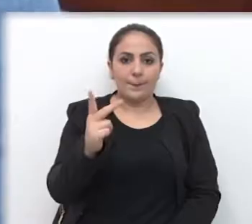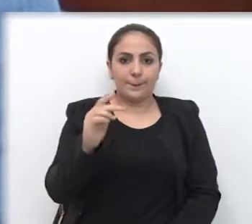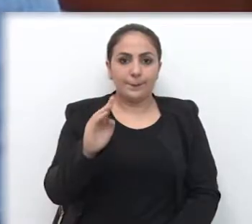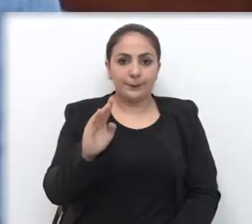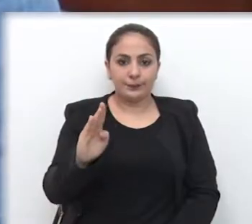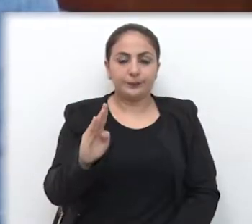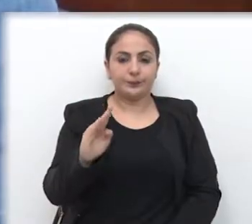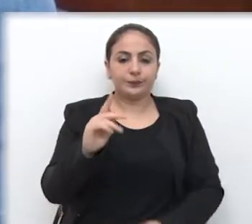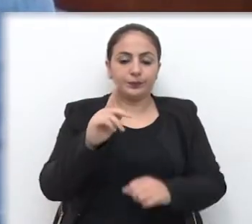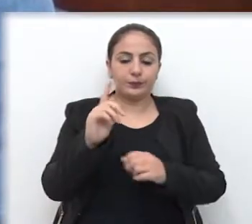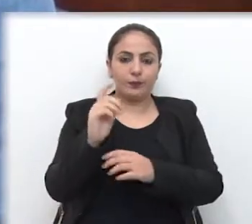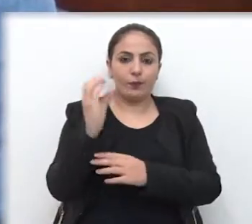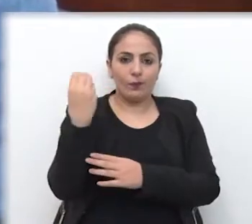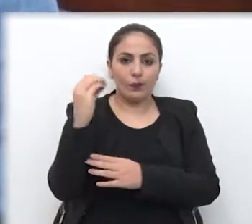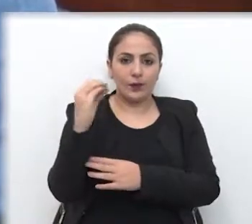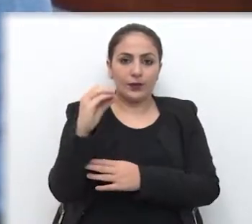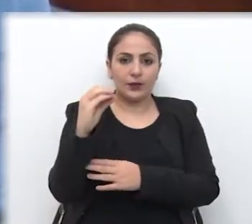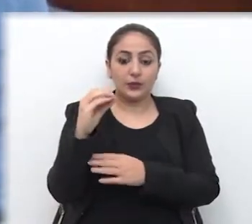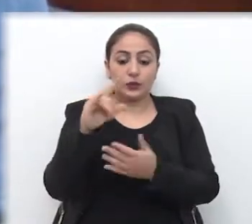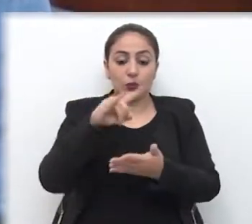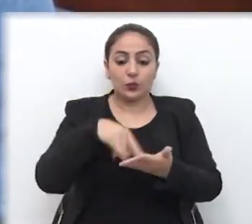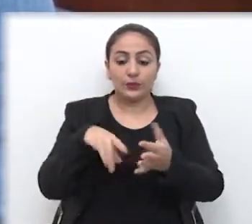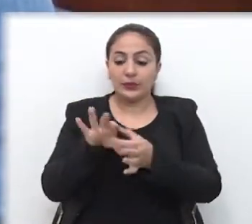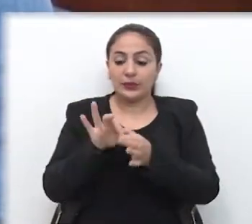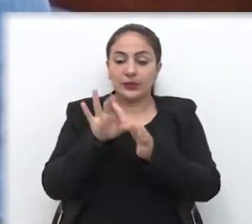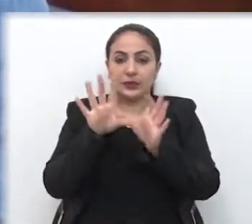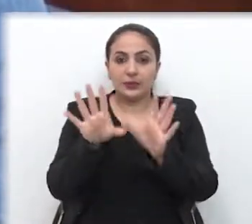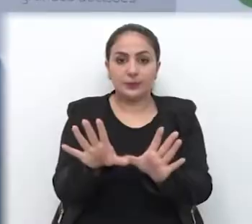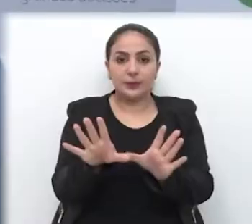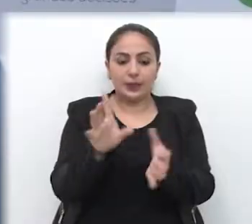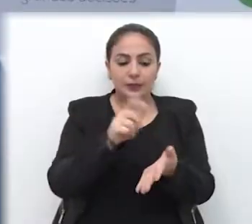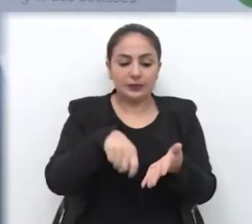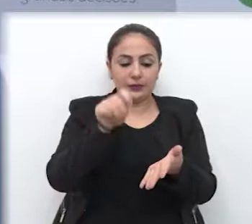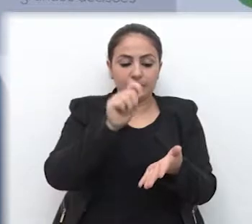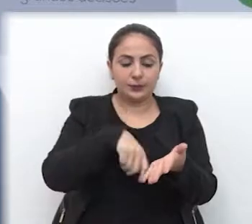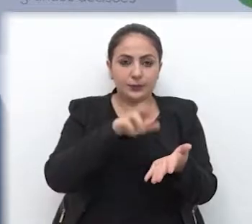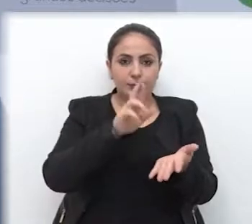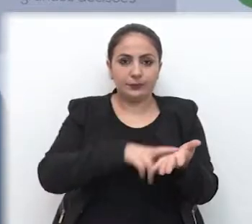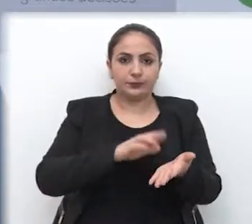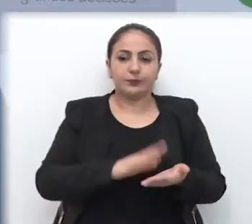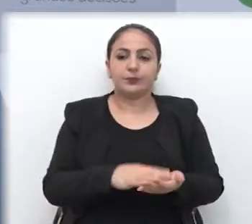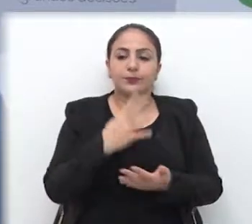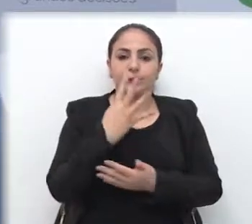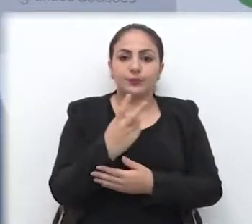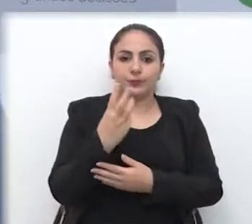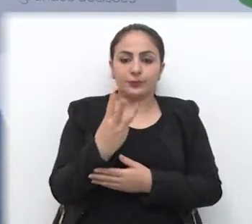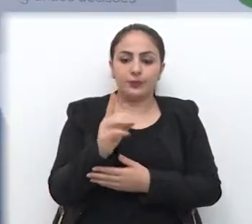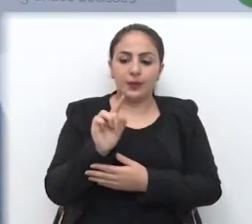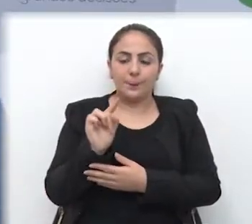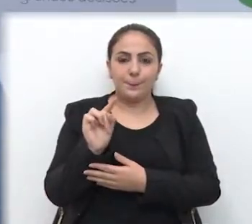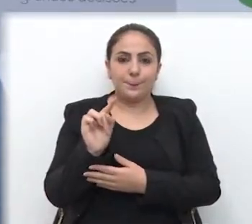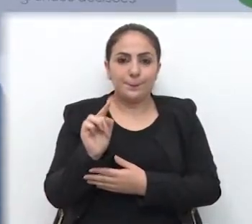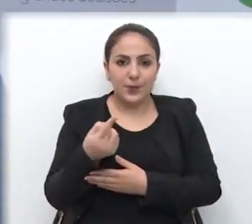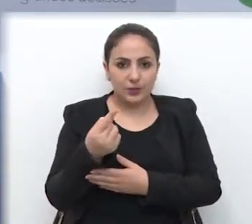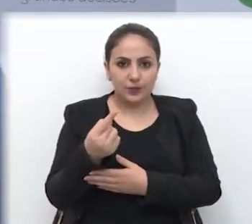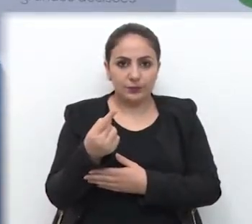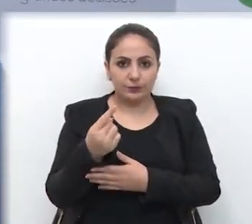Alegre, documentos que permitam a liberação das escrituras. São exatamente 43 mil